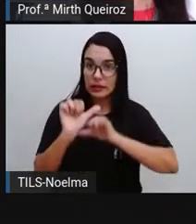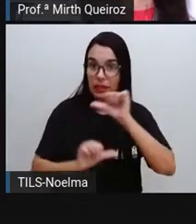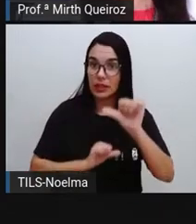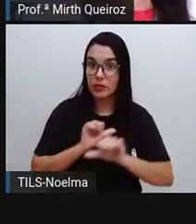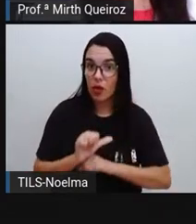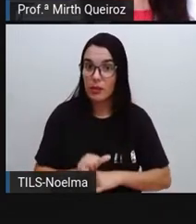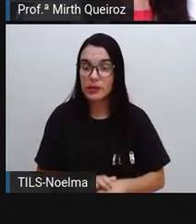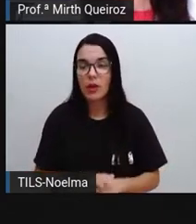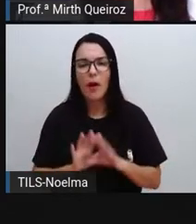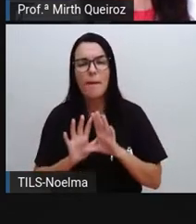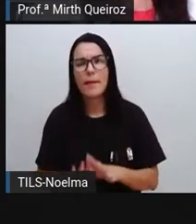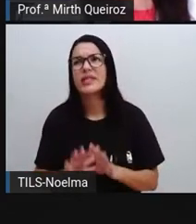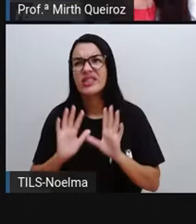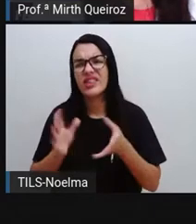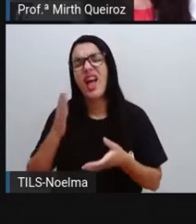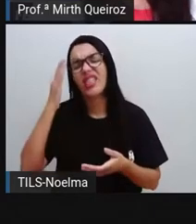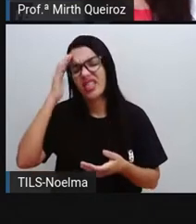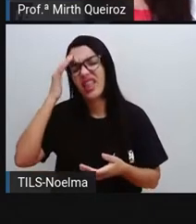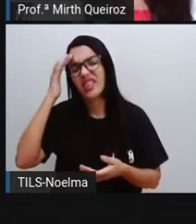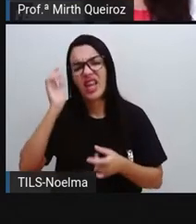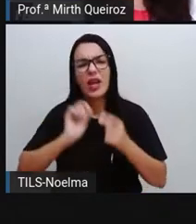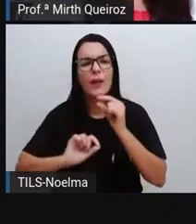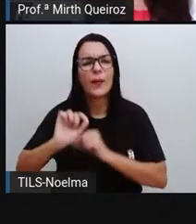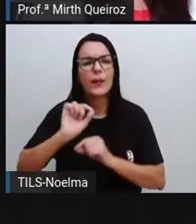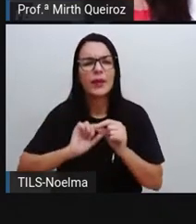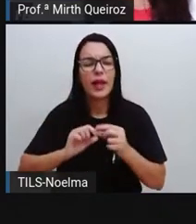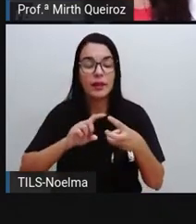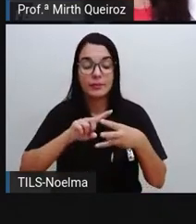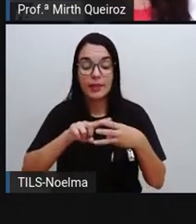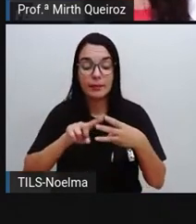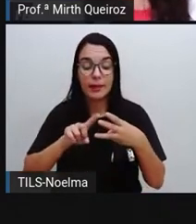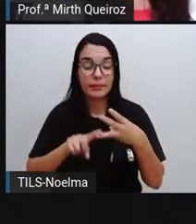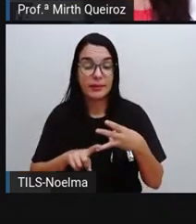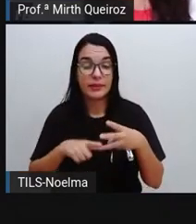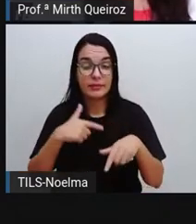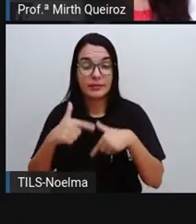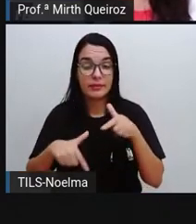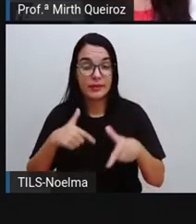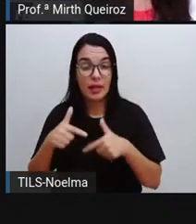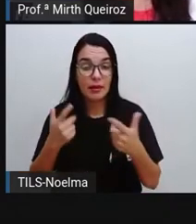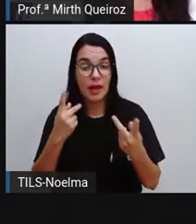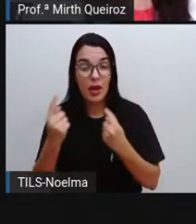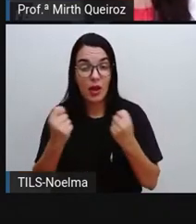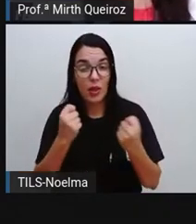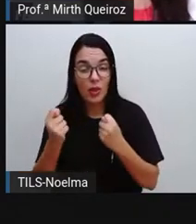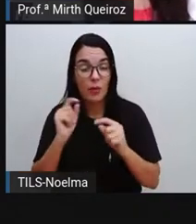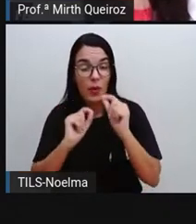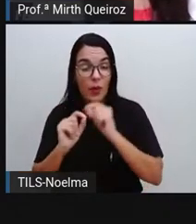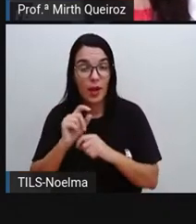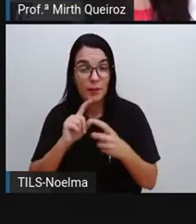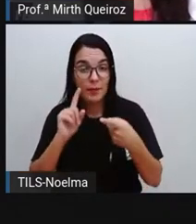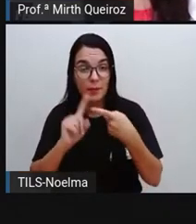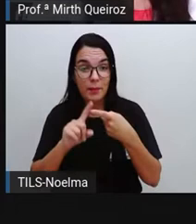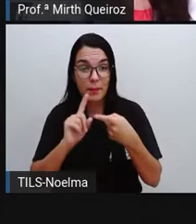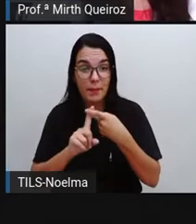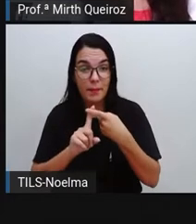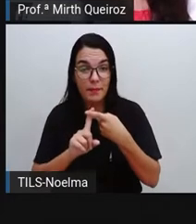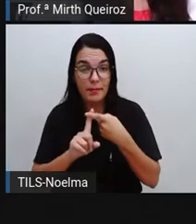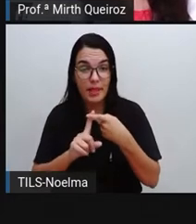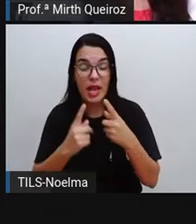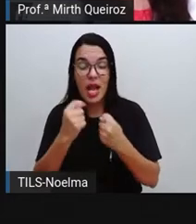forma assim, mais simplificada, o que são essas três atividades econômicas, né? Nós temos a atividade